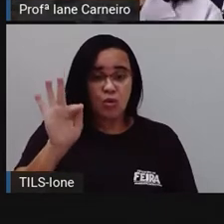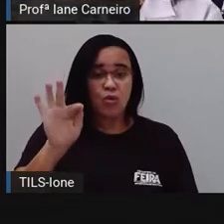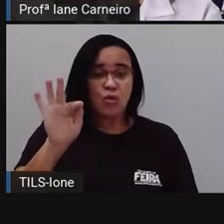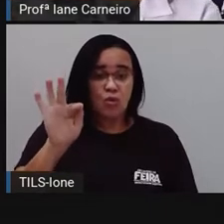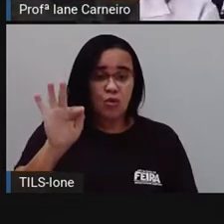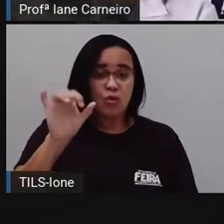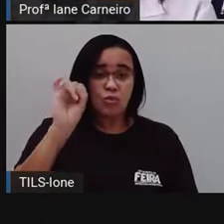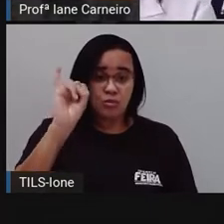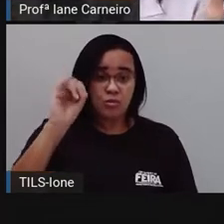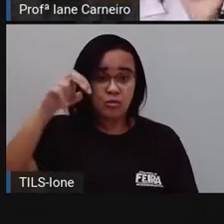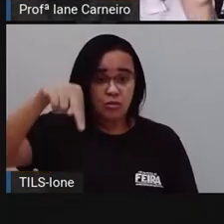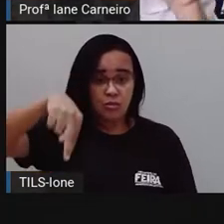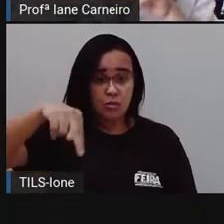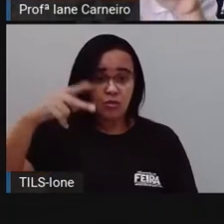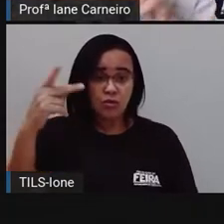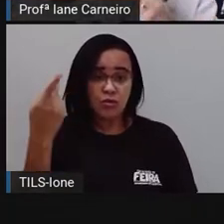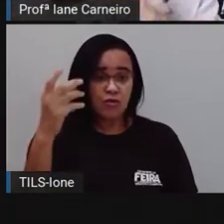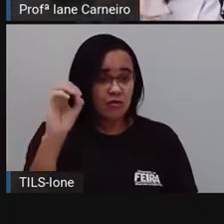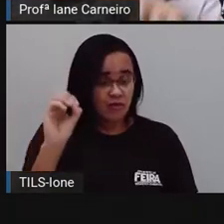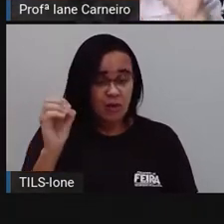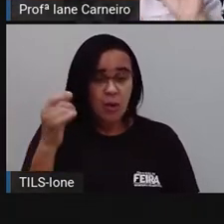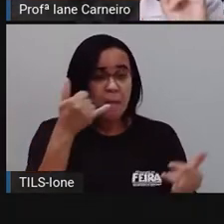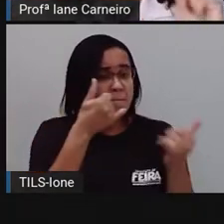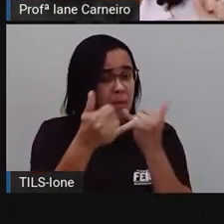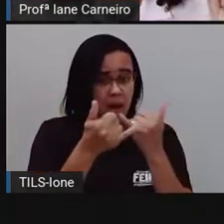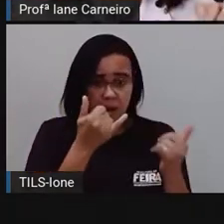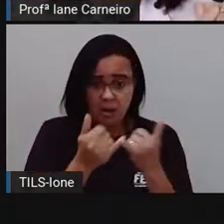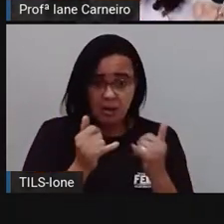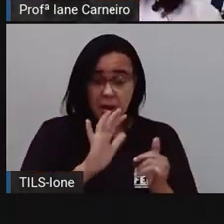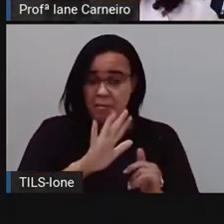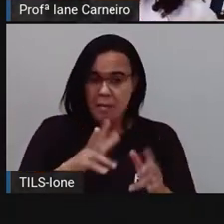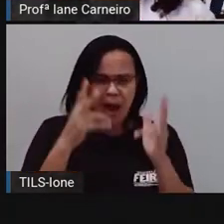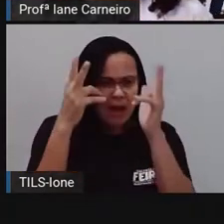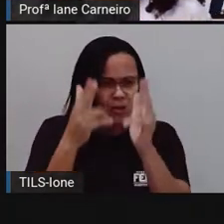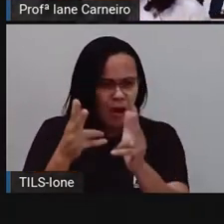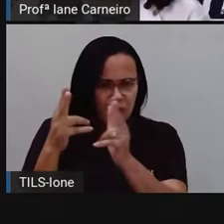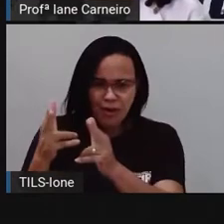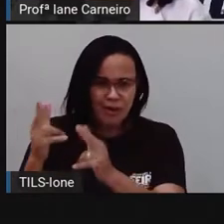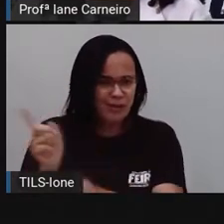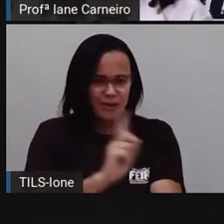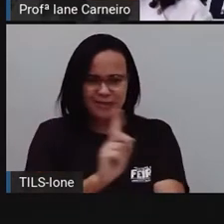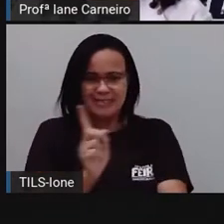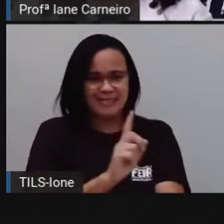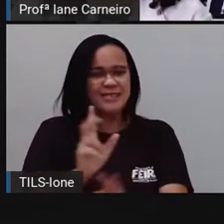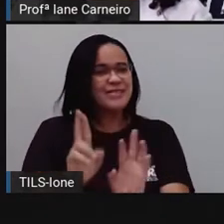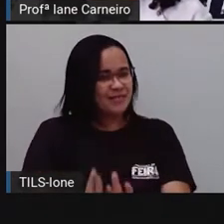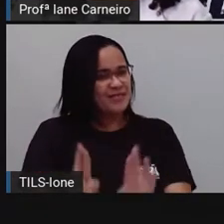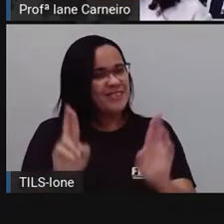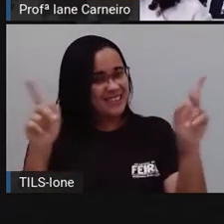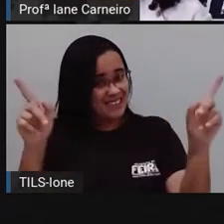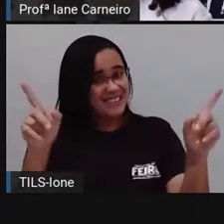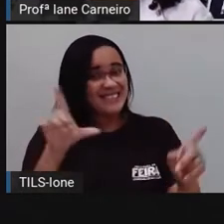boto é um tipo de golfinho, mas eles não são a mesma coisa. Eu ia pra mostrar pra vocês como eles são diferentes. Olha só.